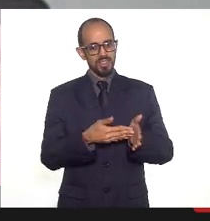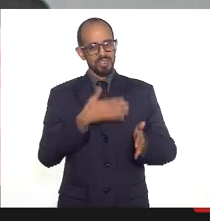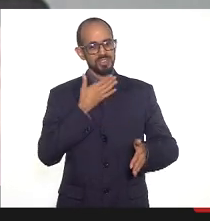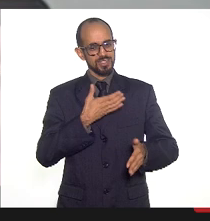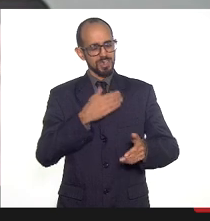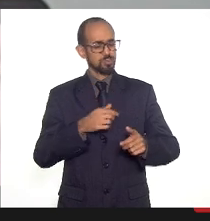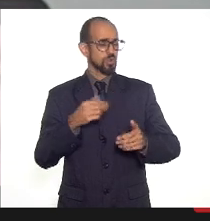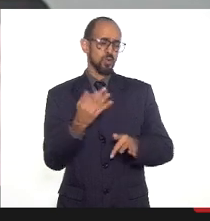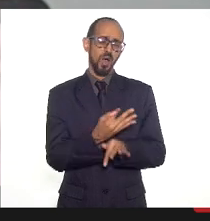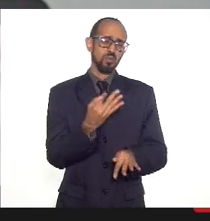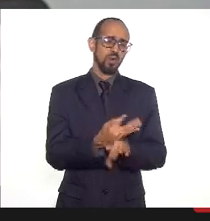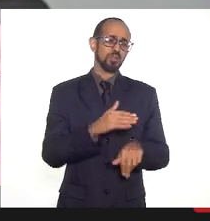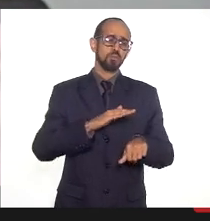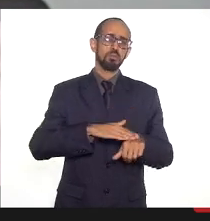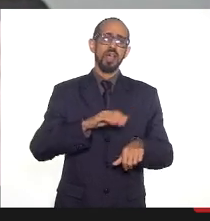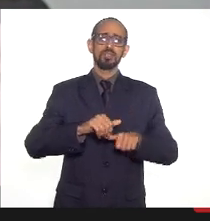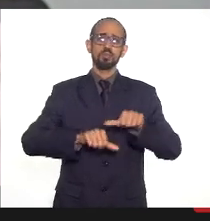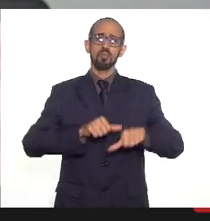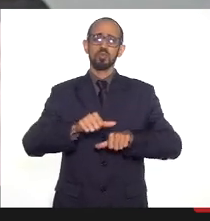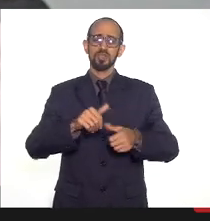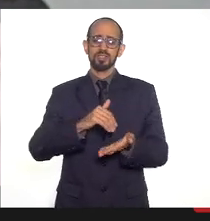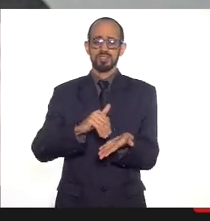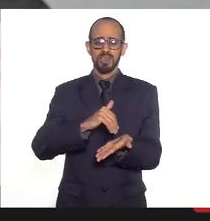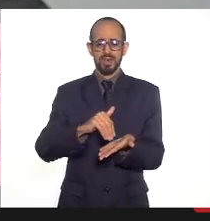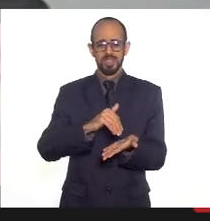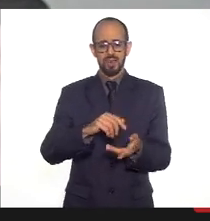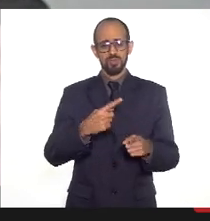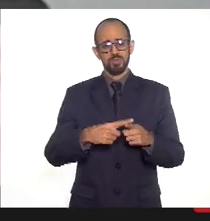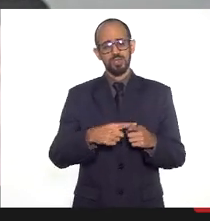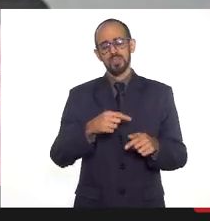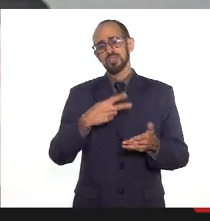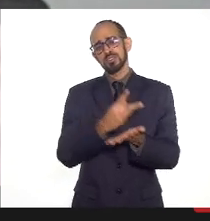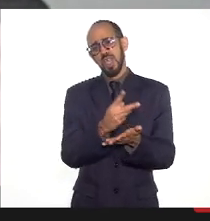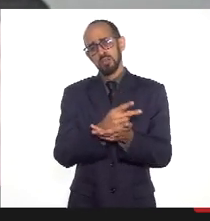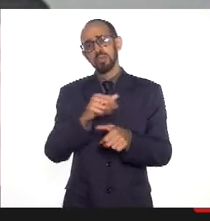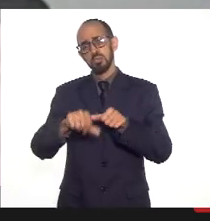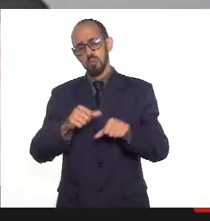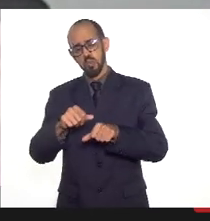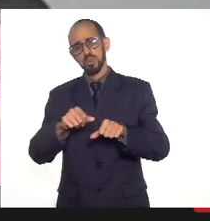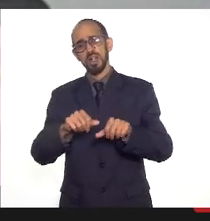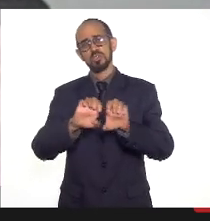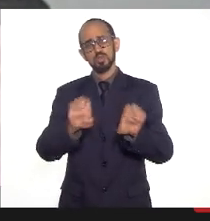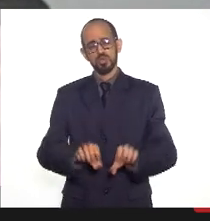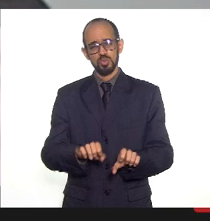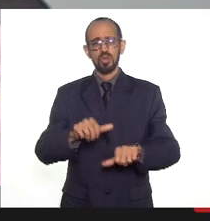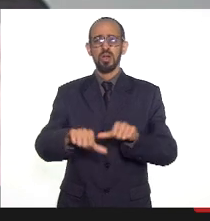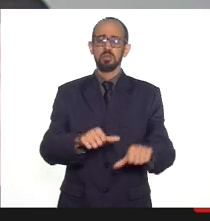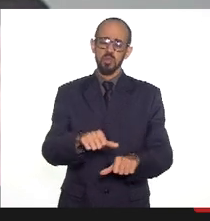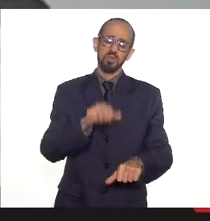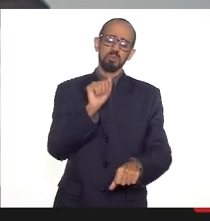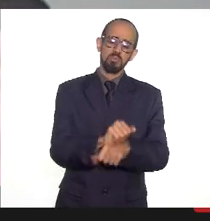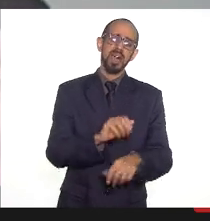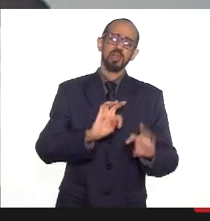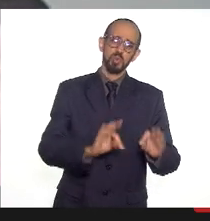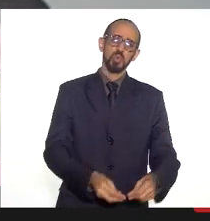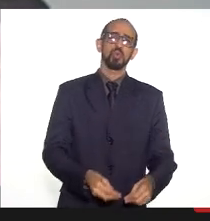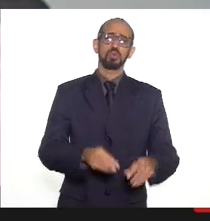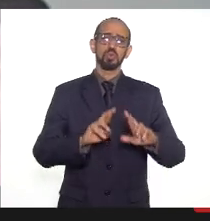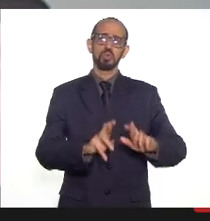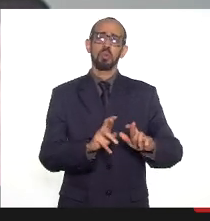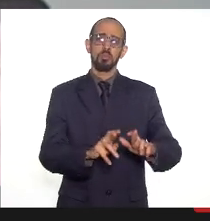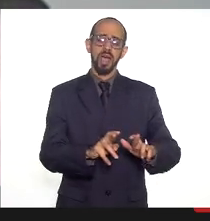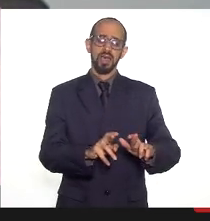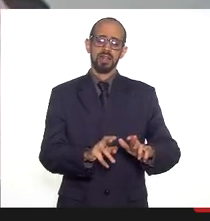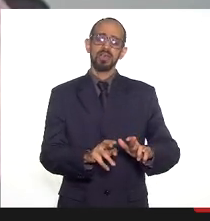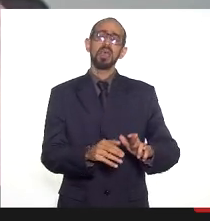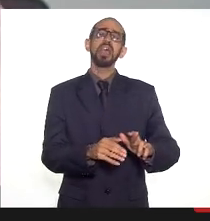de secretário a cada momento que muda o secretário muda toda a estrutura da secretaria e as coisas paralisam então espero que ele até o